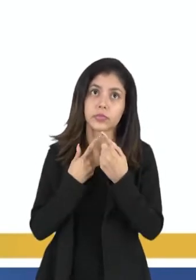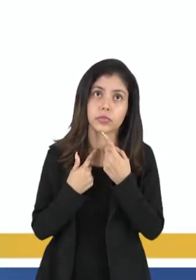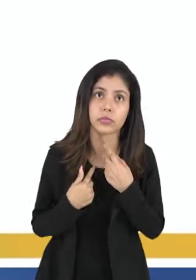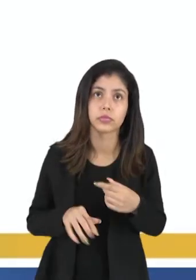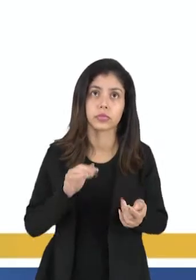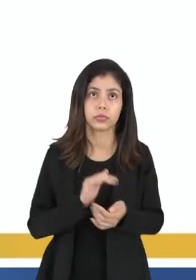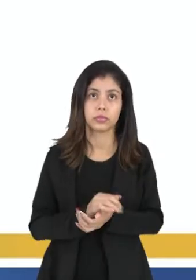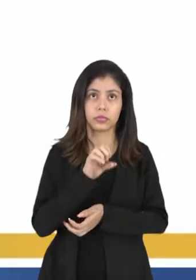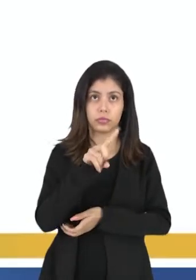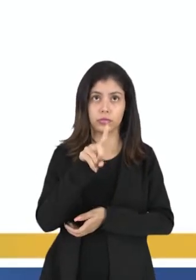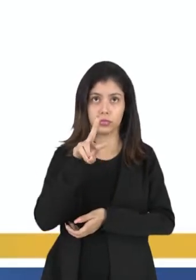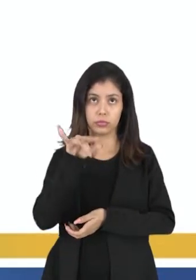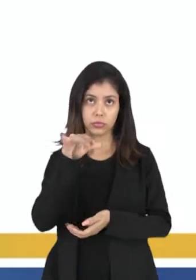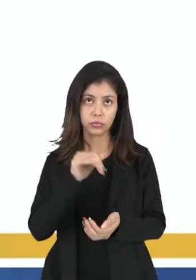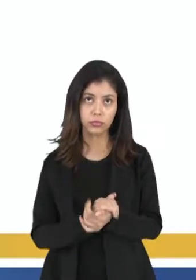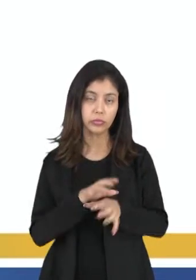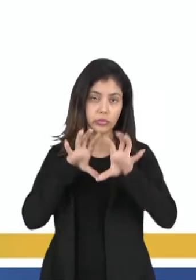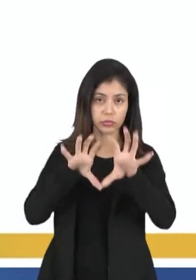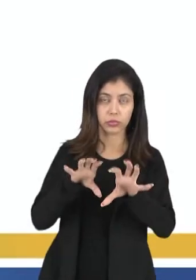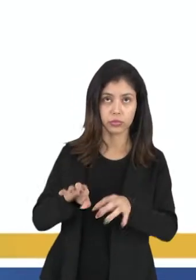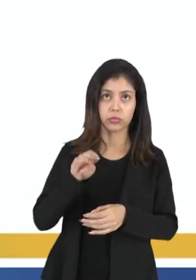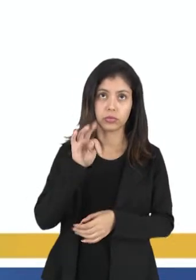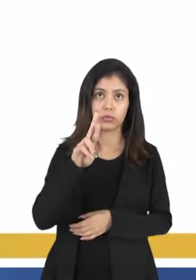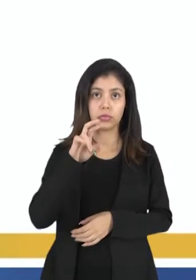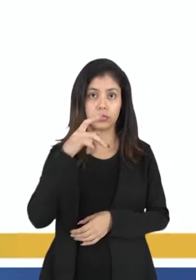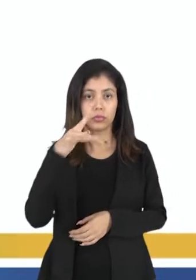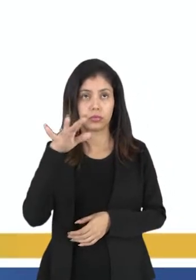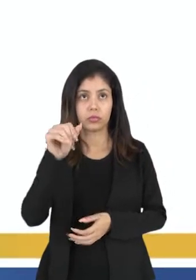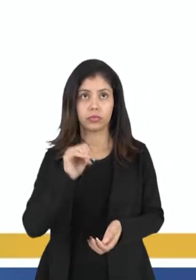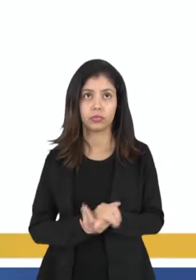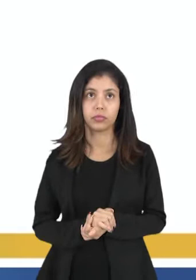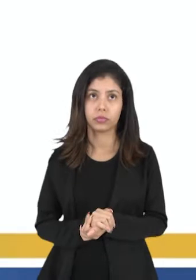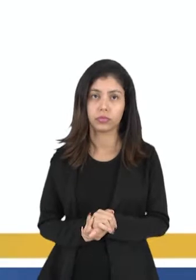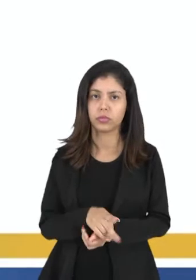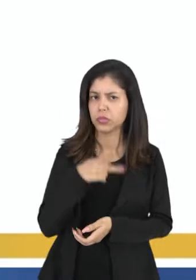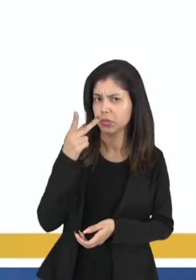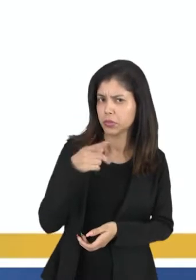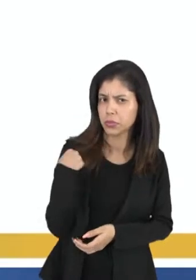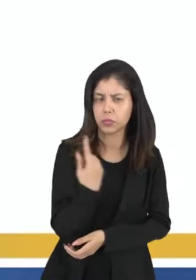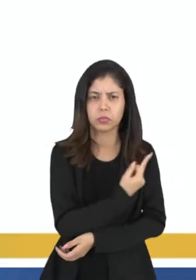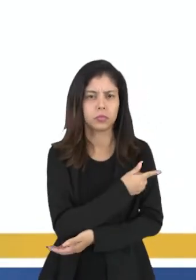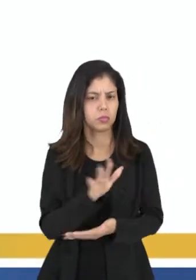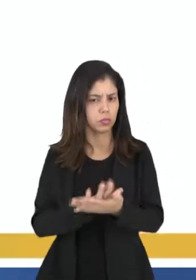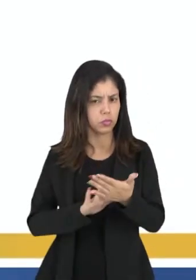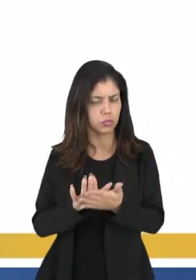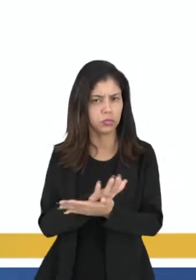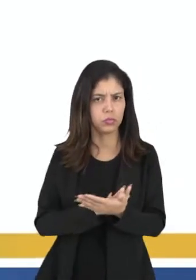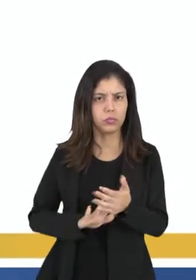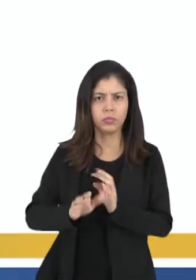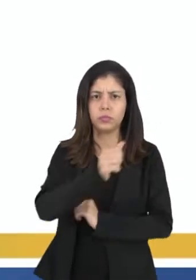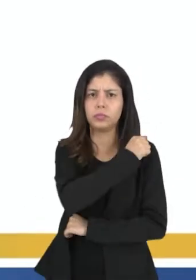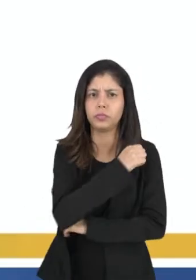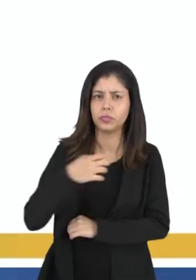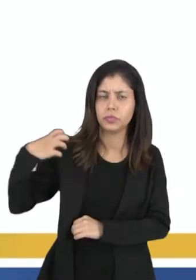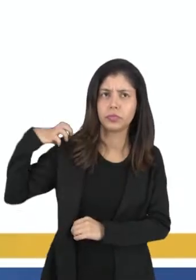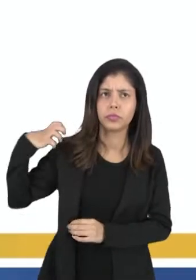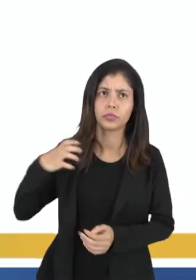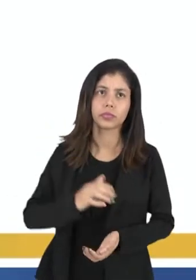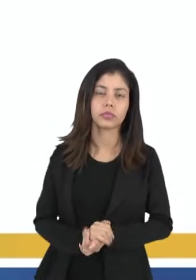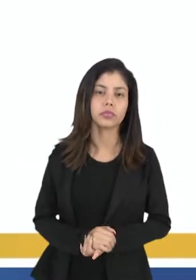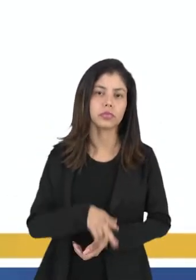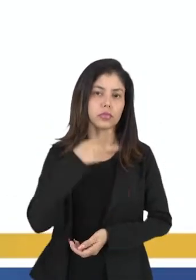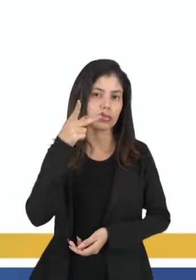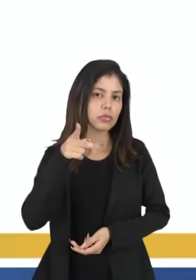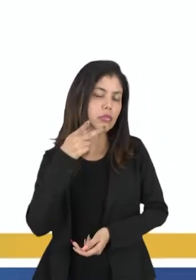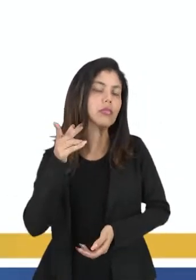vontade divina, e por esse motivo utópicas, nós não falamos em momento algum, Aristóteles, ele não vai dizer